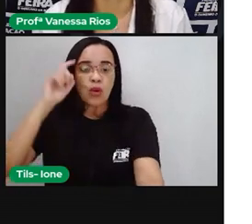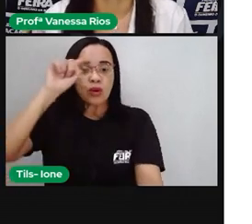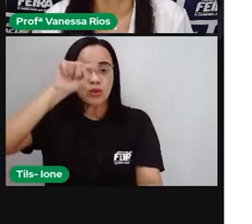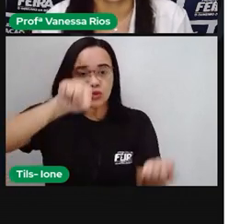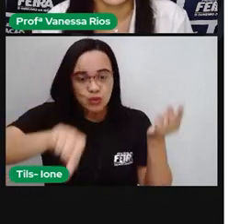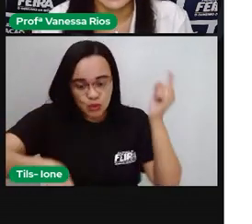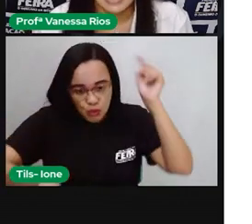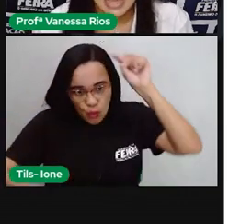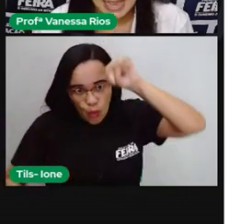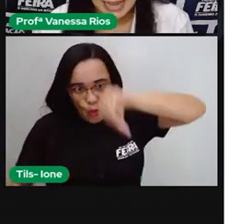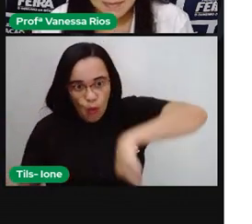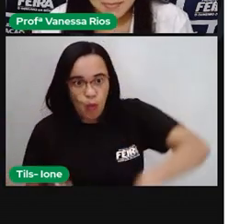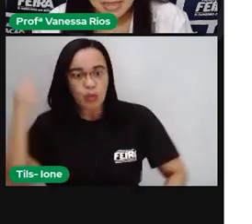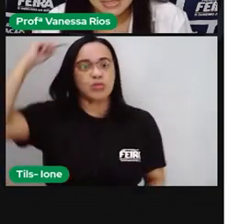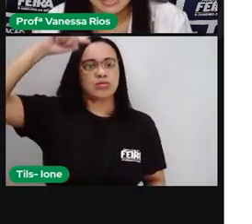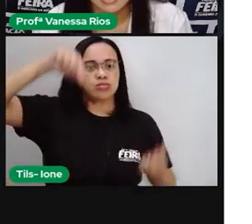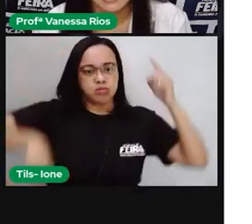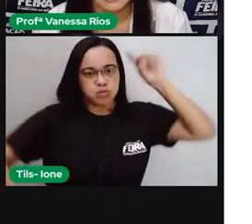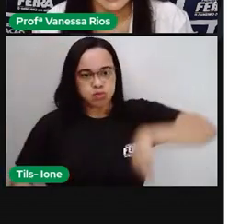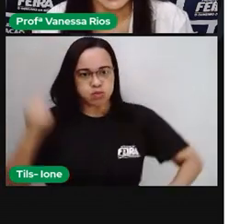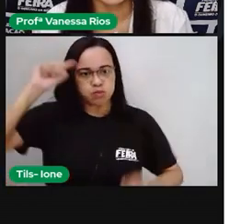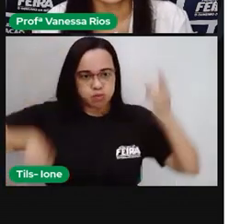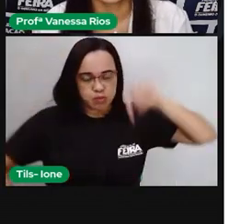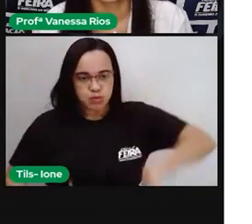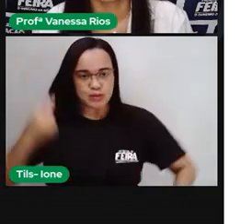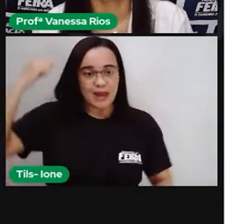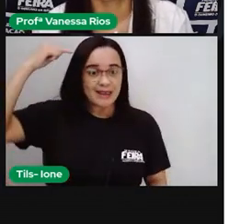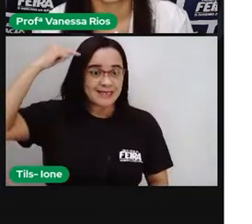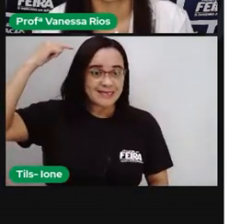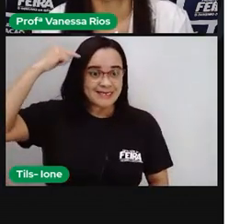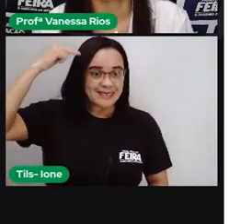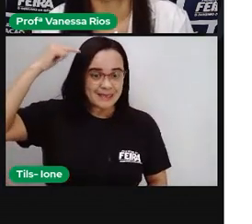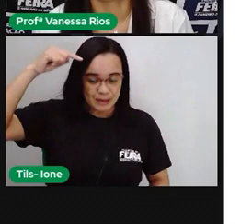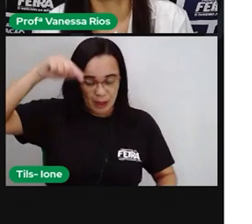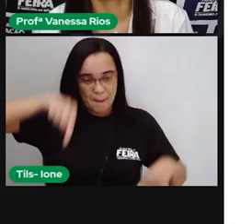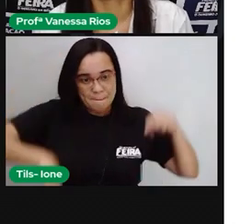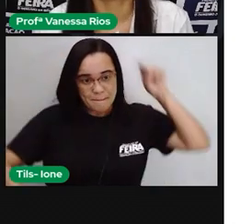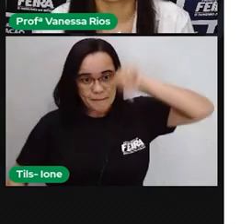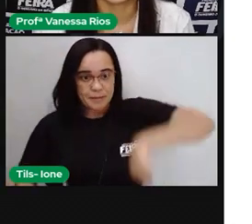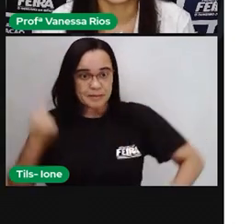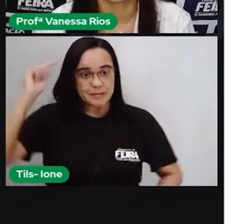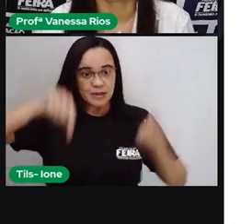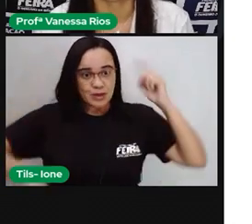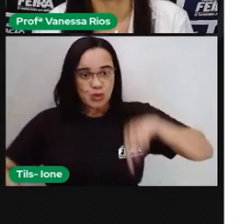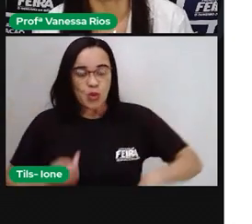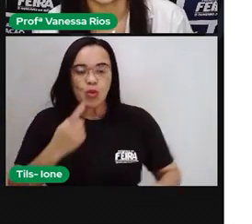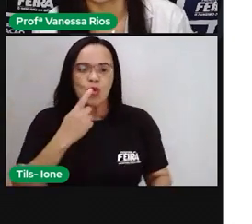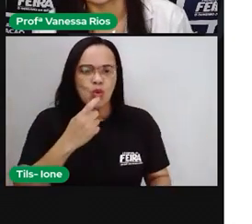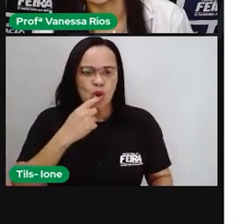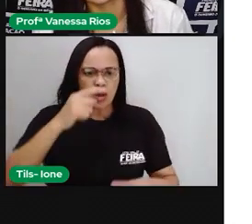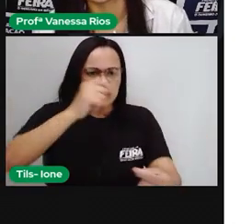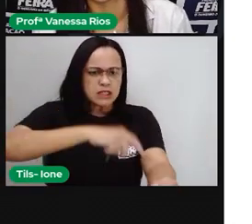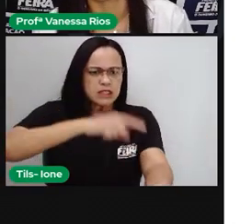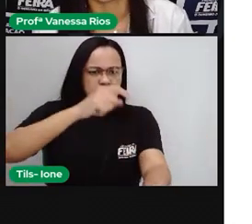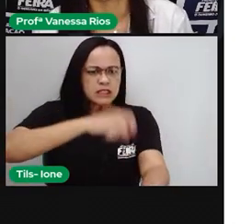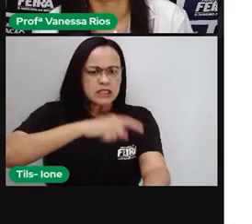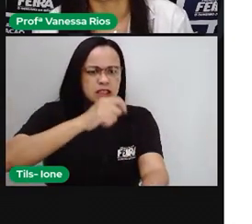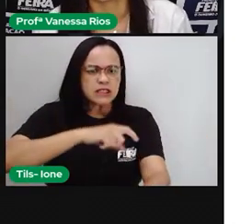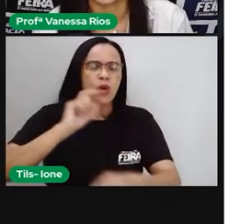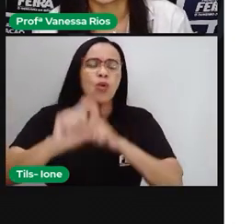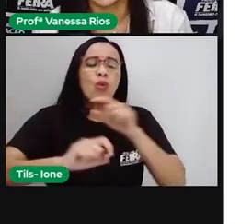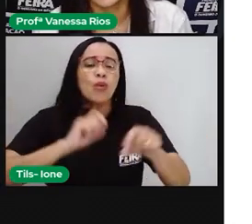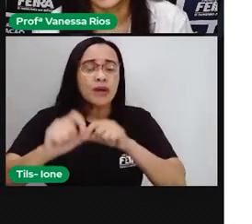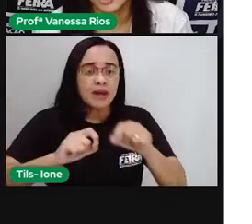pés até a cabeça, né? É o sangue que faz com que todos os nutrientes, as vitaminas sejam